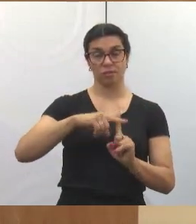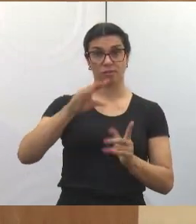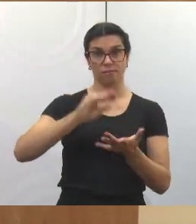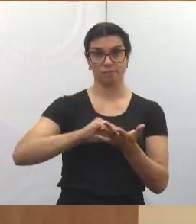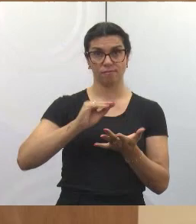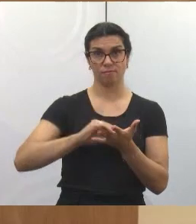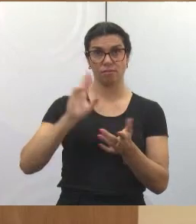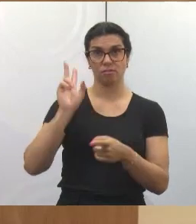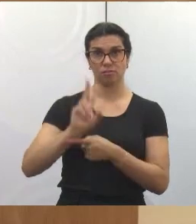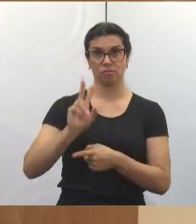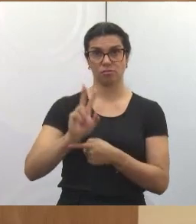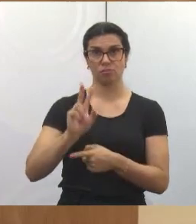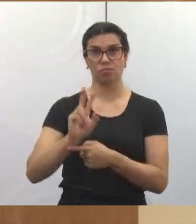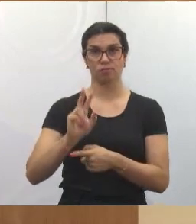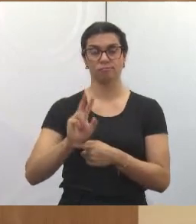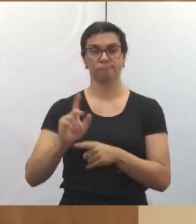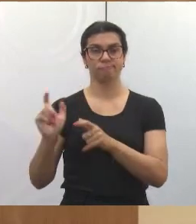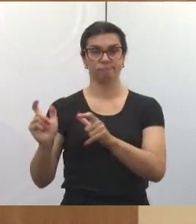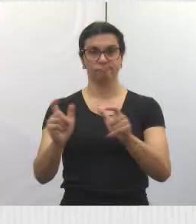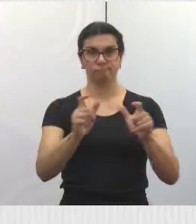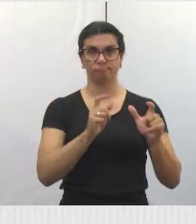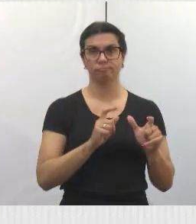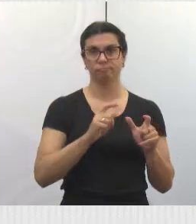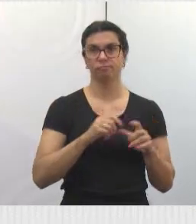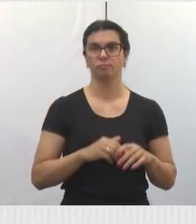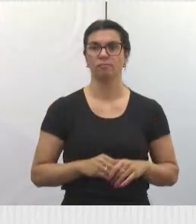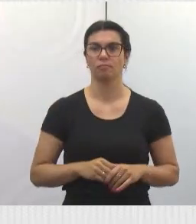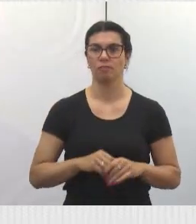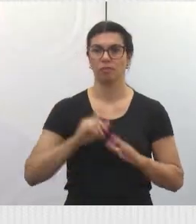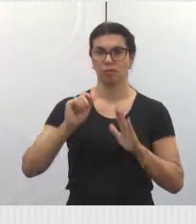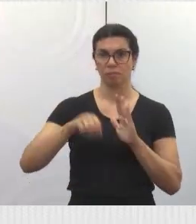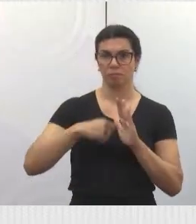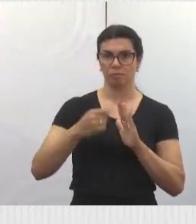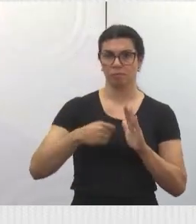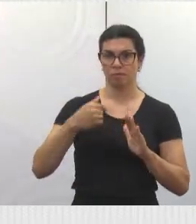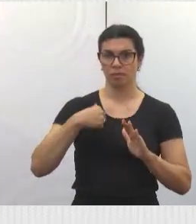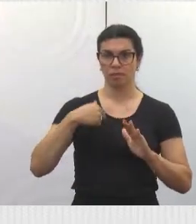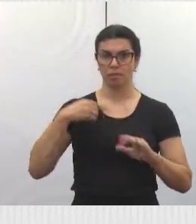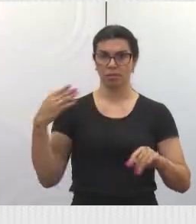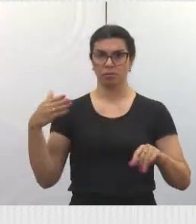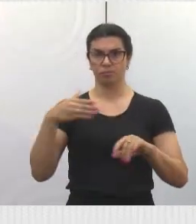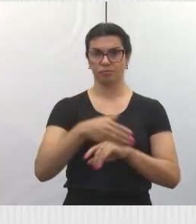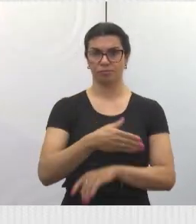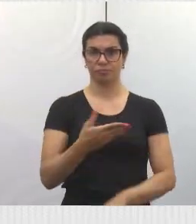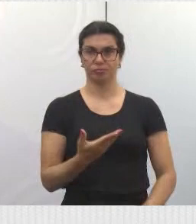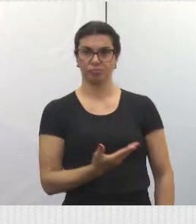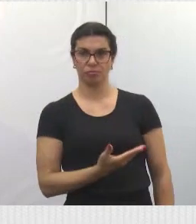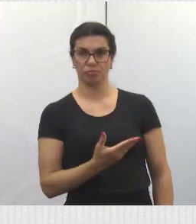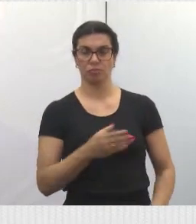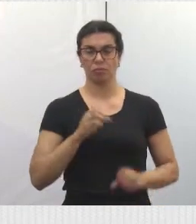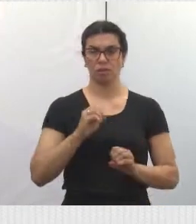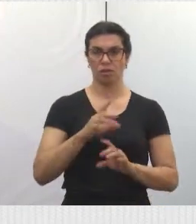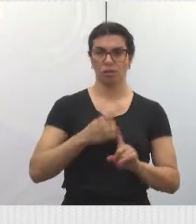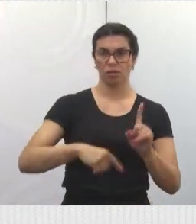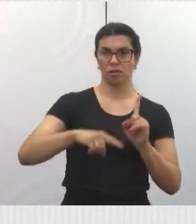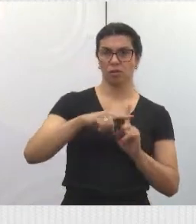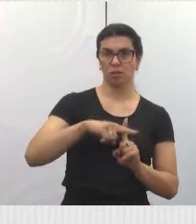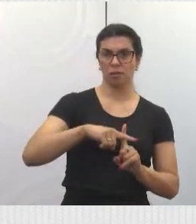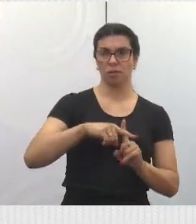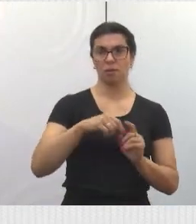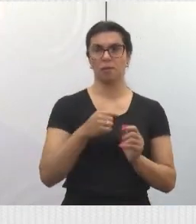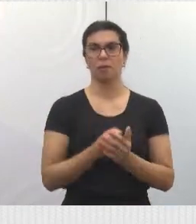com relação a educamais. Por favor, o vídeo. Olá, estou no educamais São Olha aí, vereador Valmir. Enquanto milhares de idosos aguardam